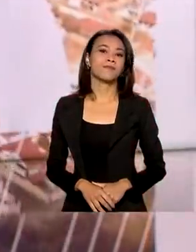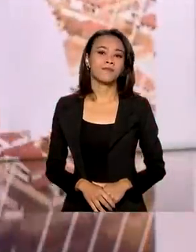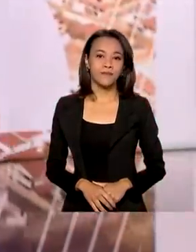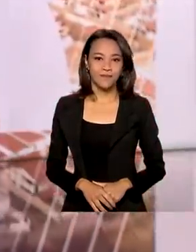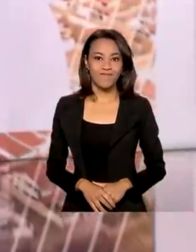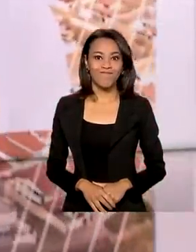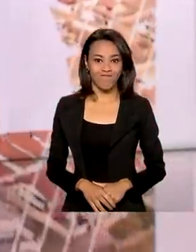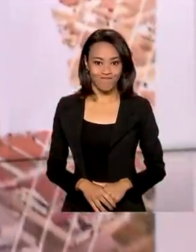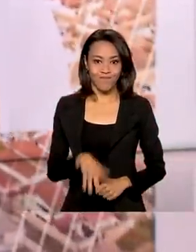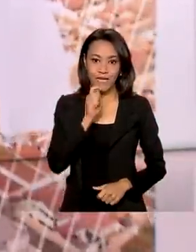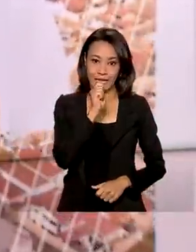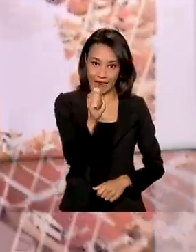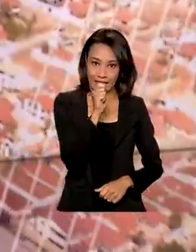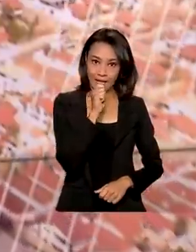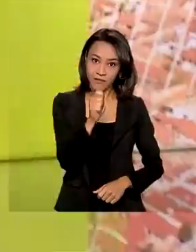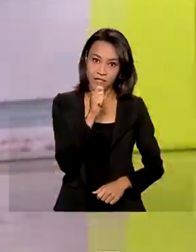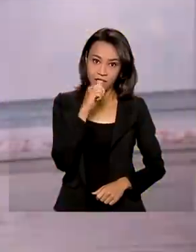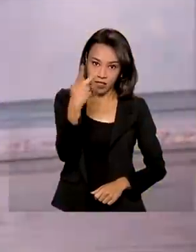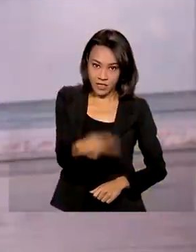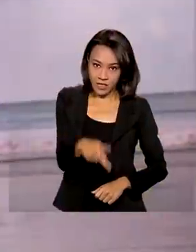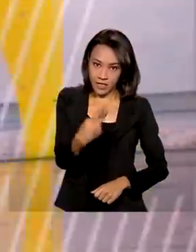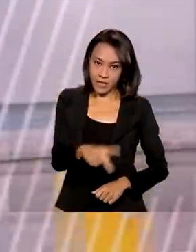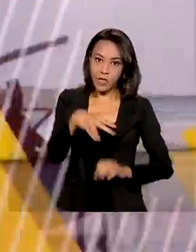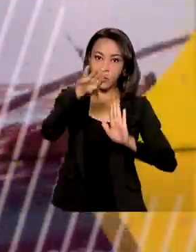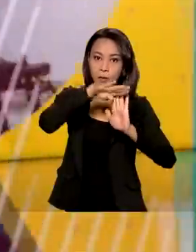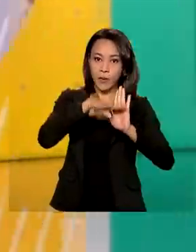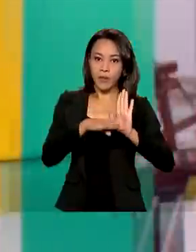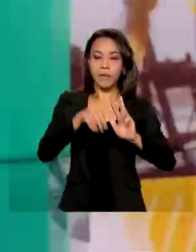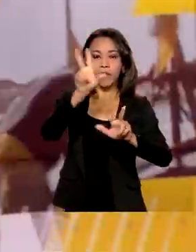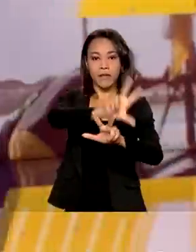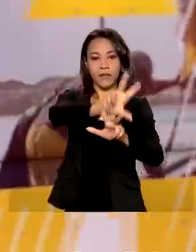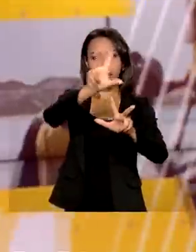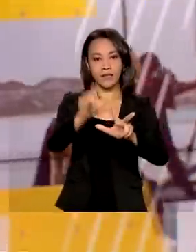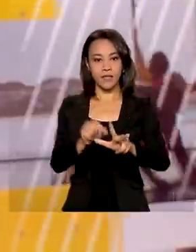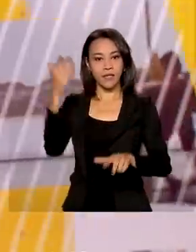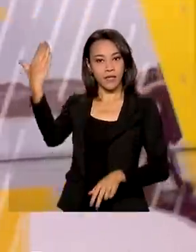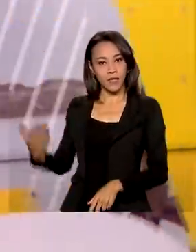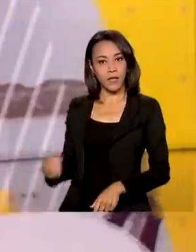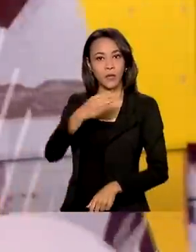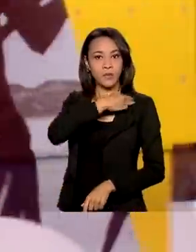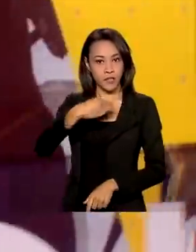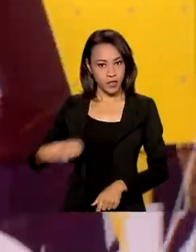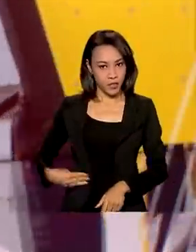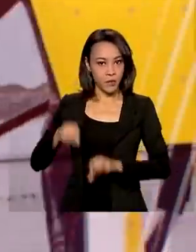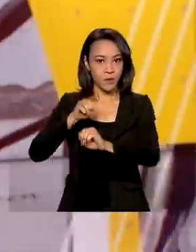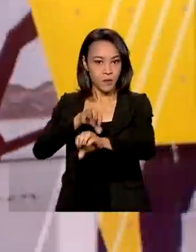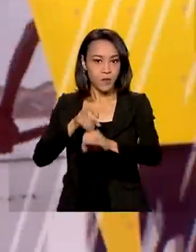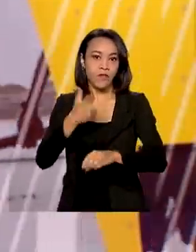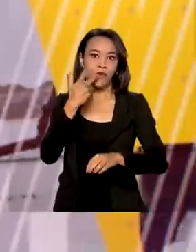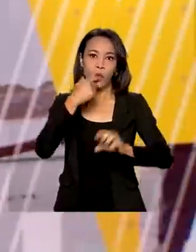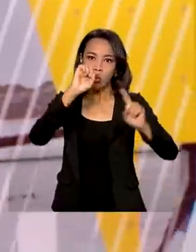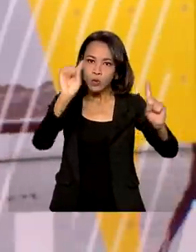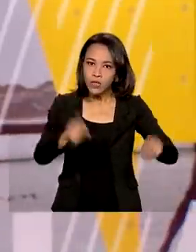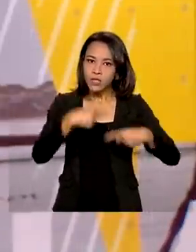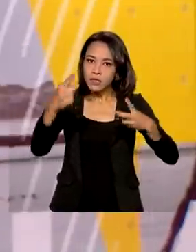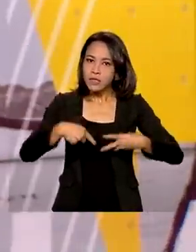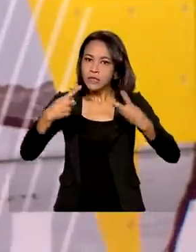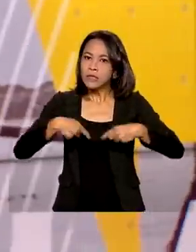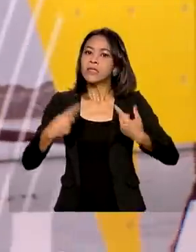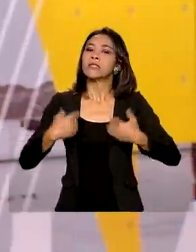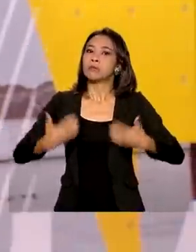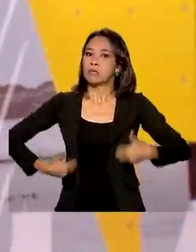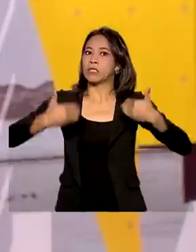Em entrevista ao programa Sem Censura da TV Brasil, o ministro Milton Ribeiro falou sobre os desafios do Ministério da Educação,